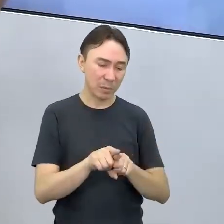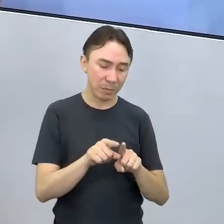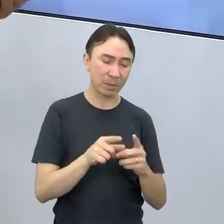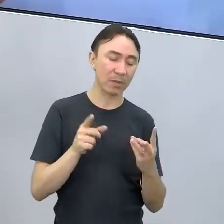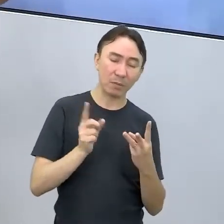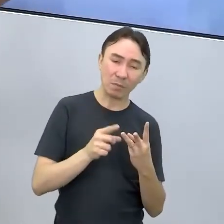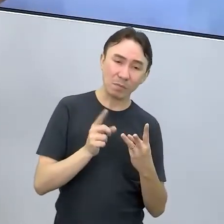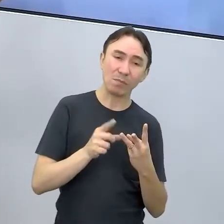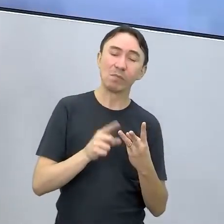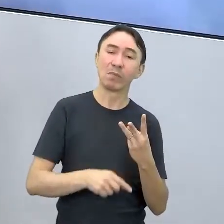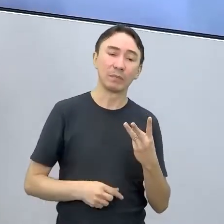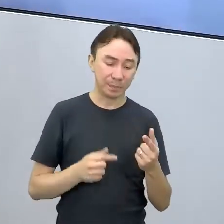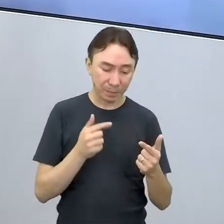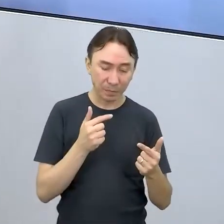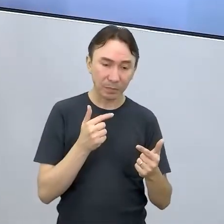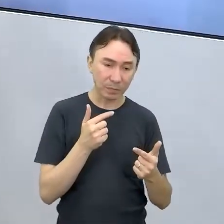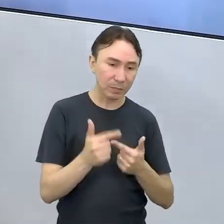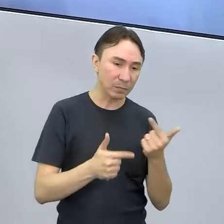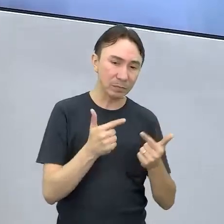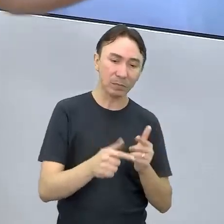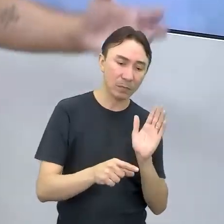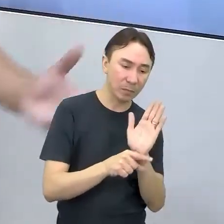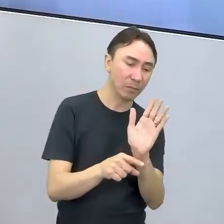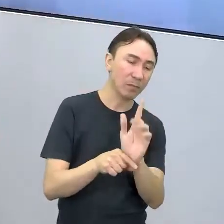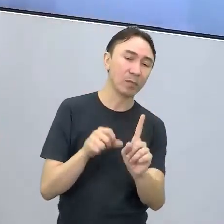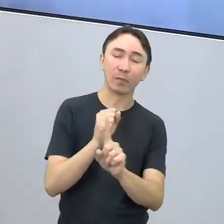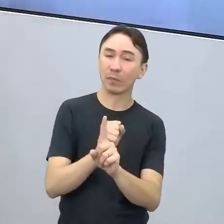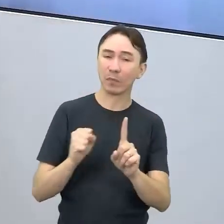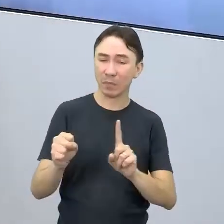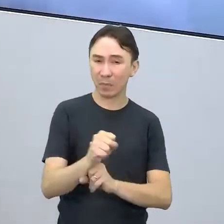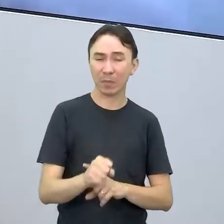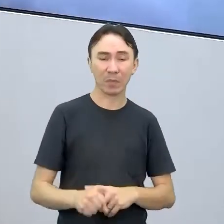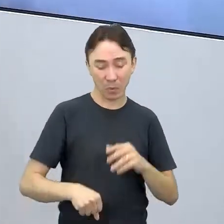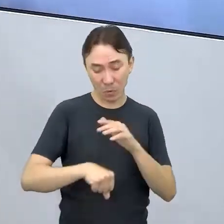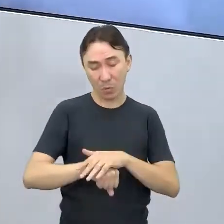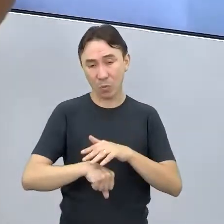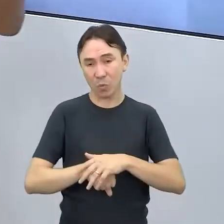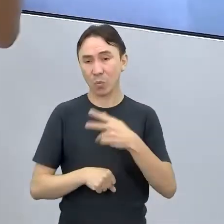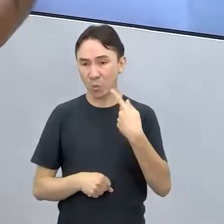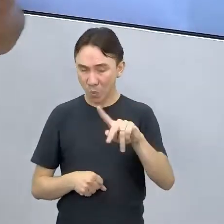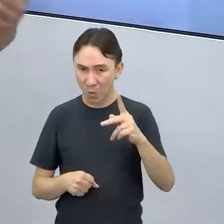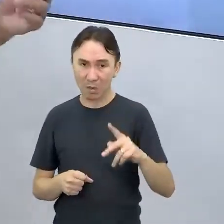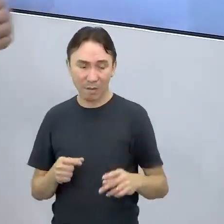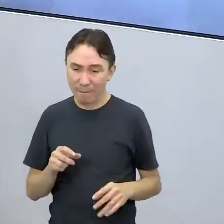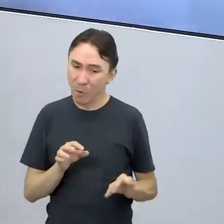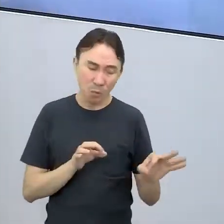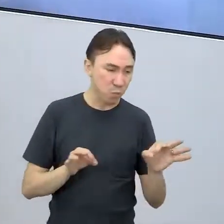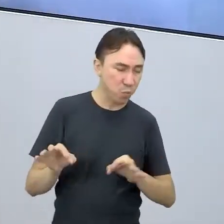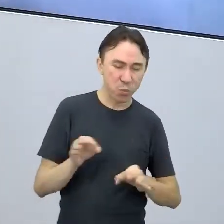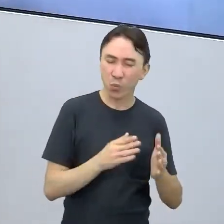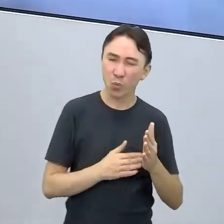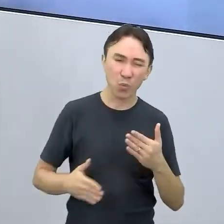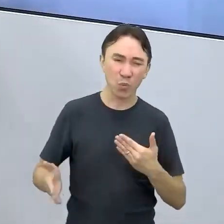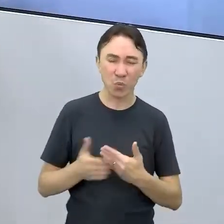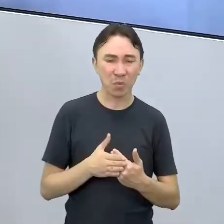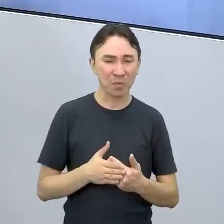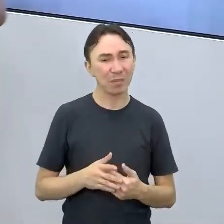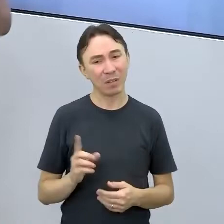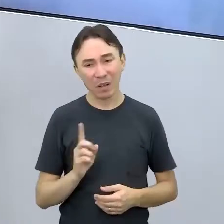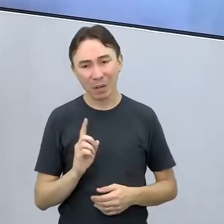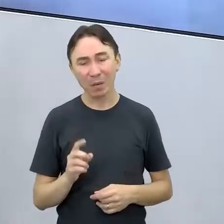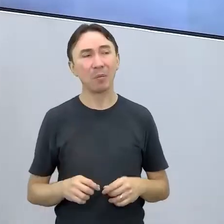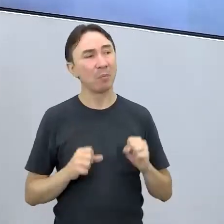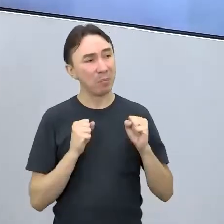Então, não necessariamente você precisa fazer tudo lá dentro desse serviço social. Você pode chamar parceiros aí para ajudar você. E por